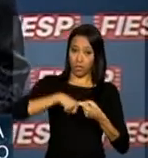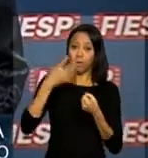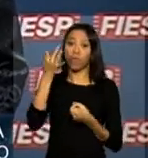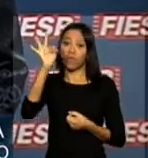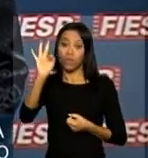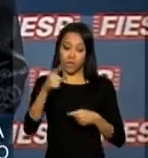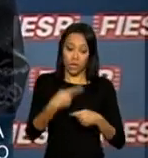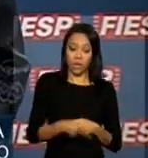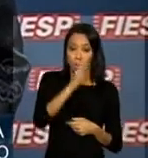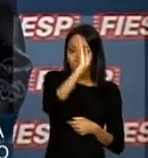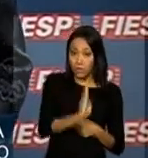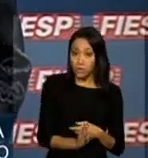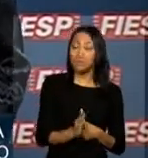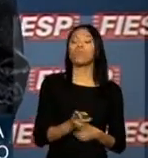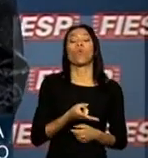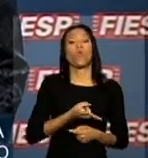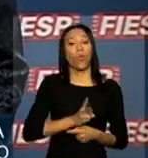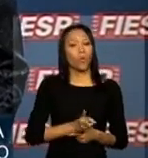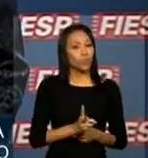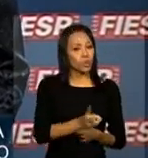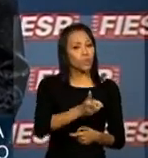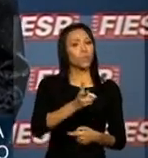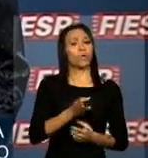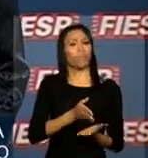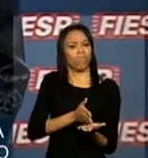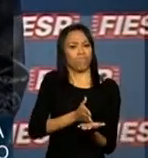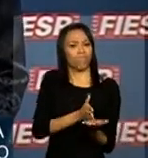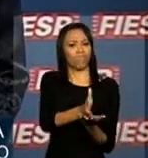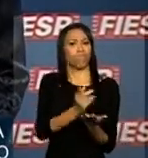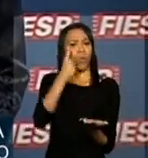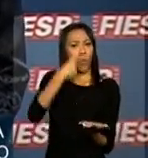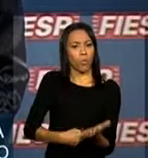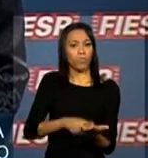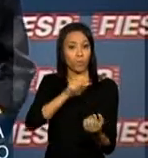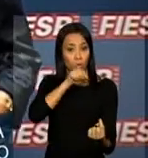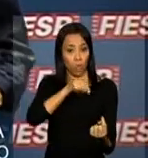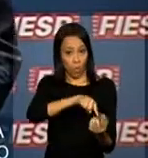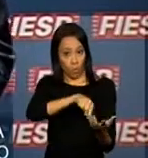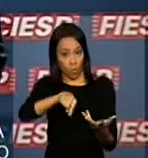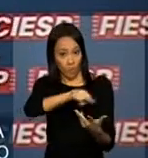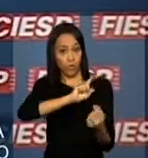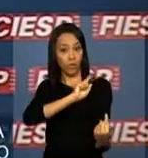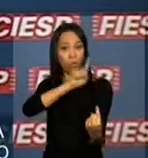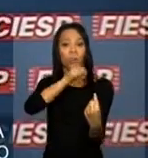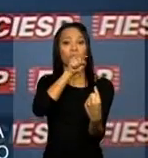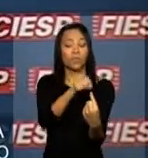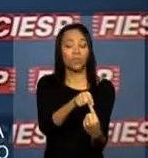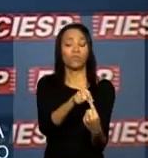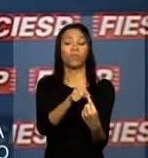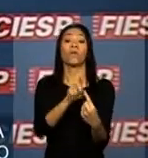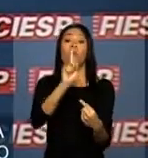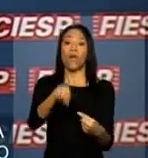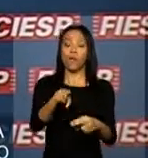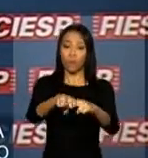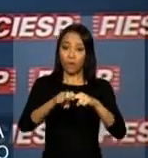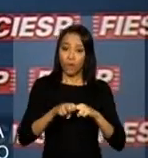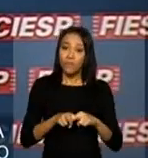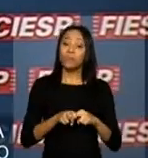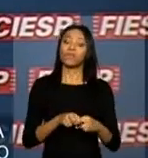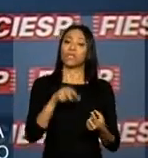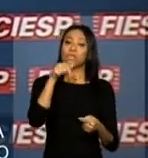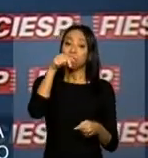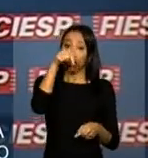brasileiro está firmemente comprometido com esses objetivos. É por essa razão que o Brasil